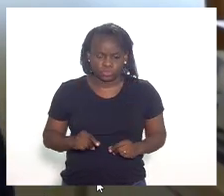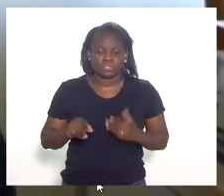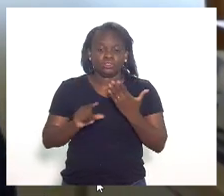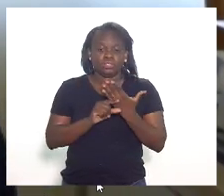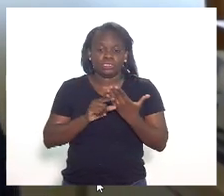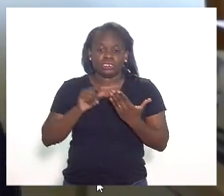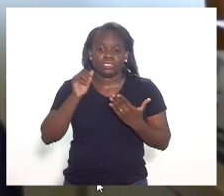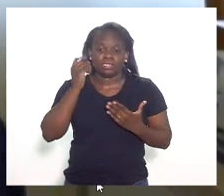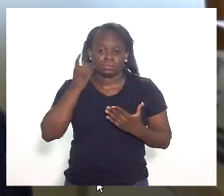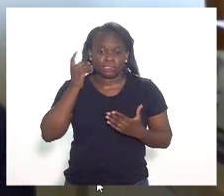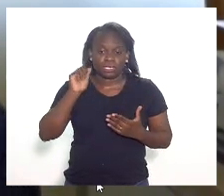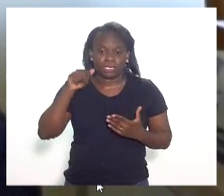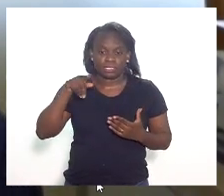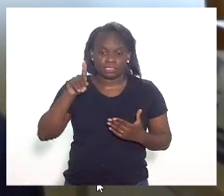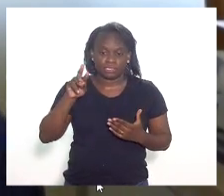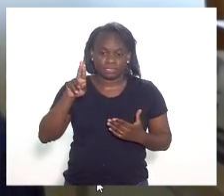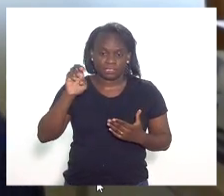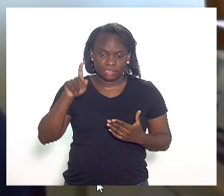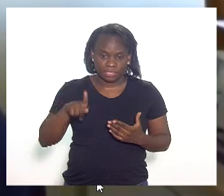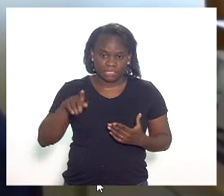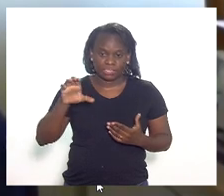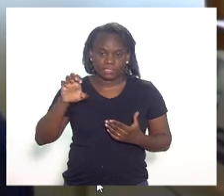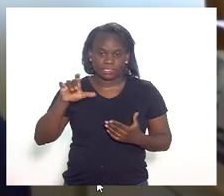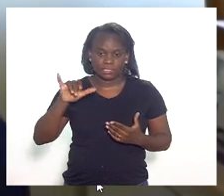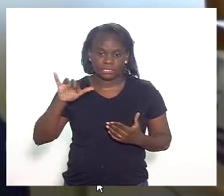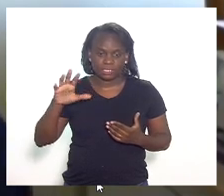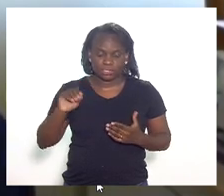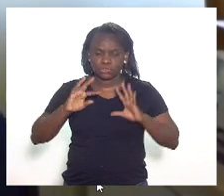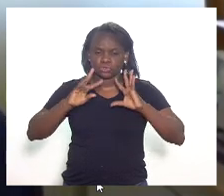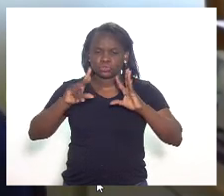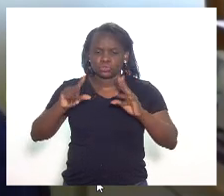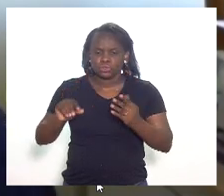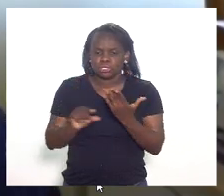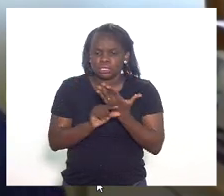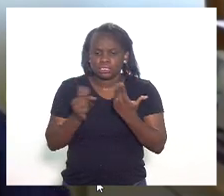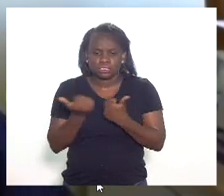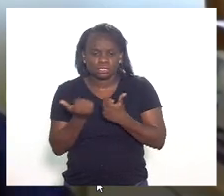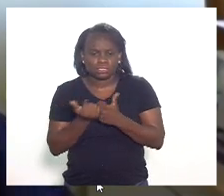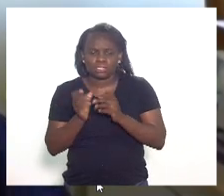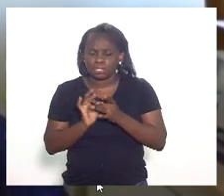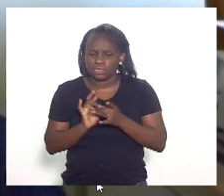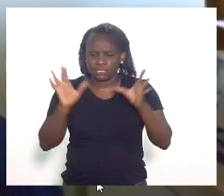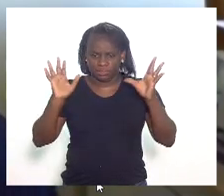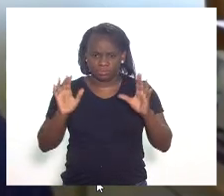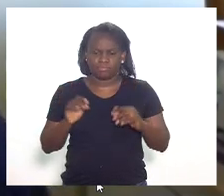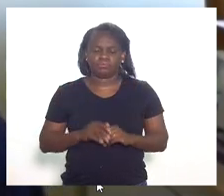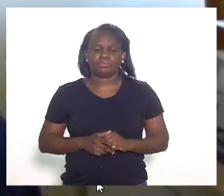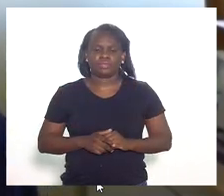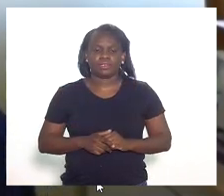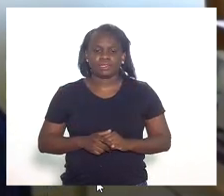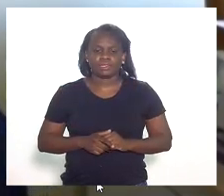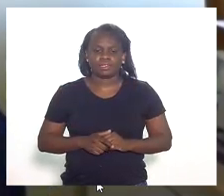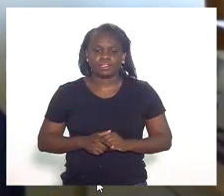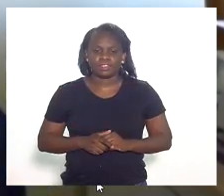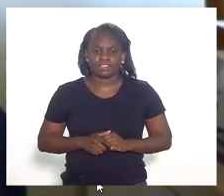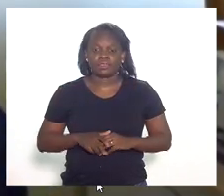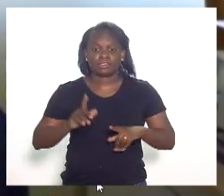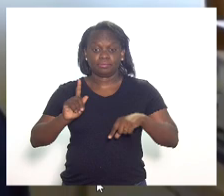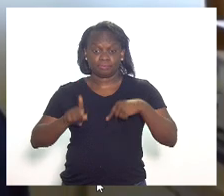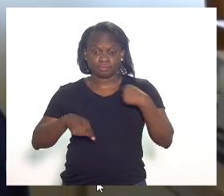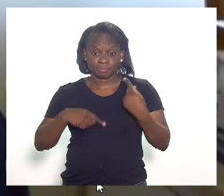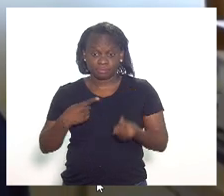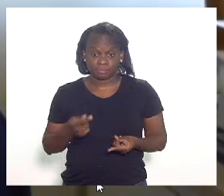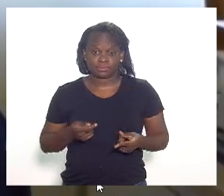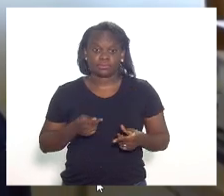deputado André Siciliano, que abriu coautoria para todas e todos. E depois